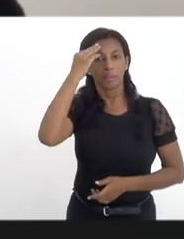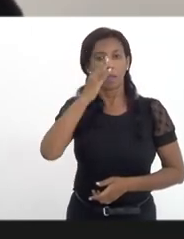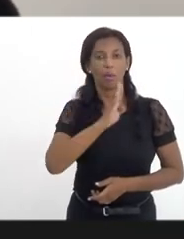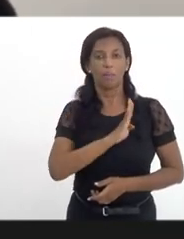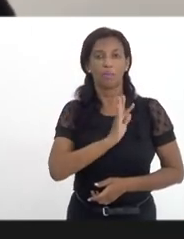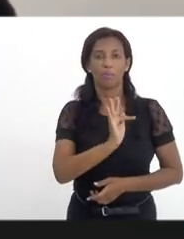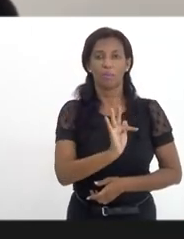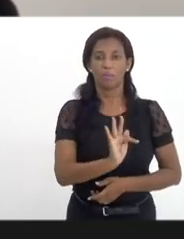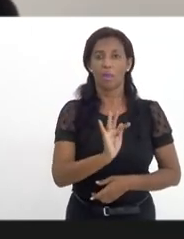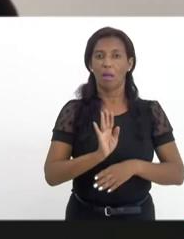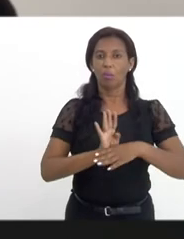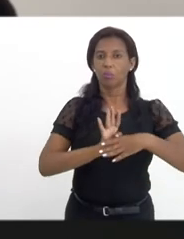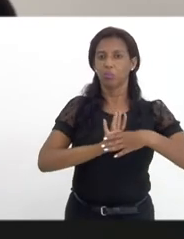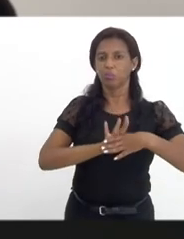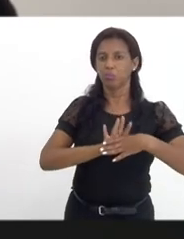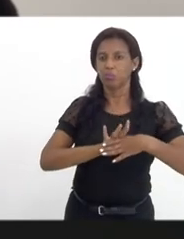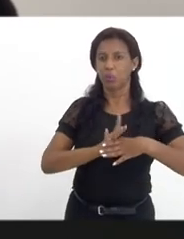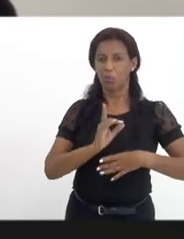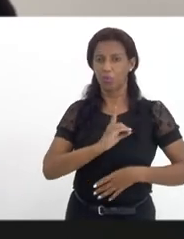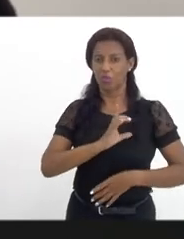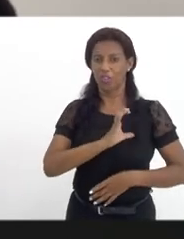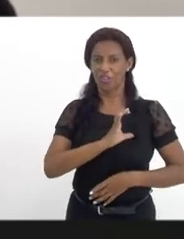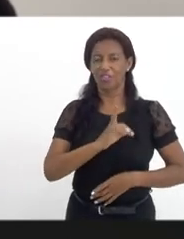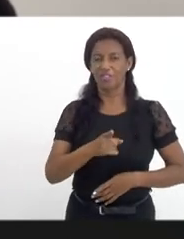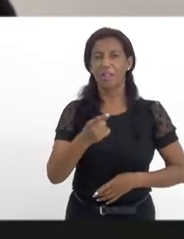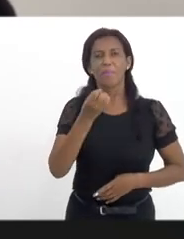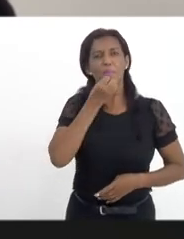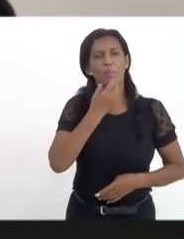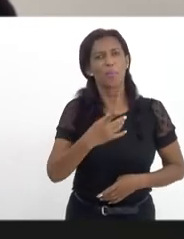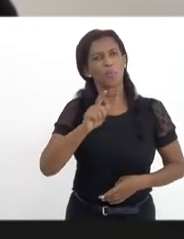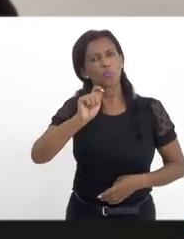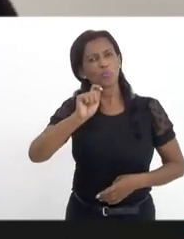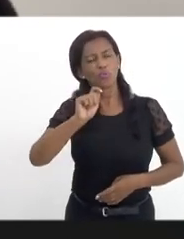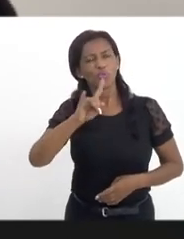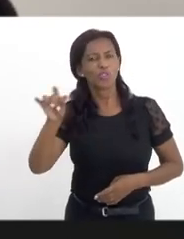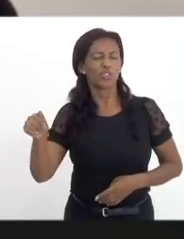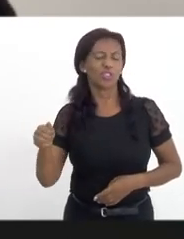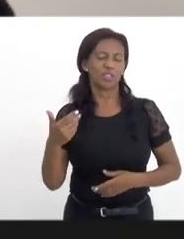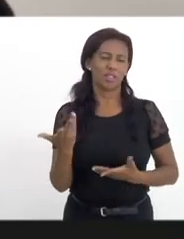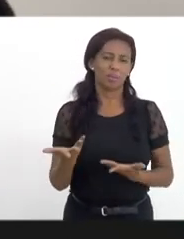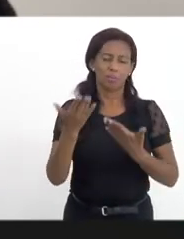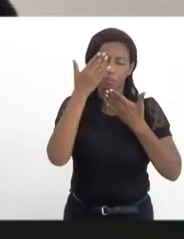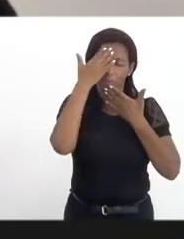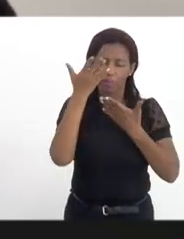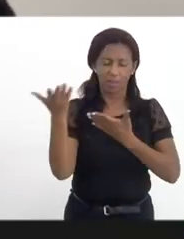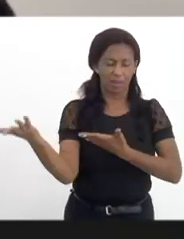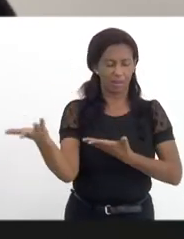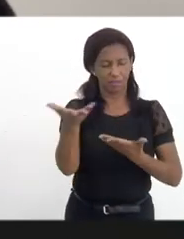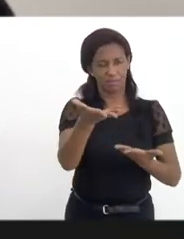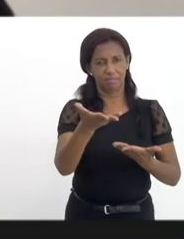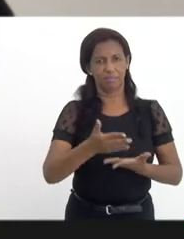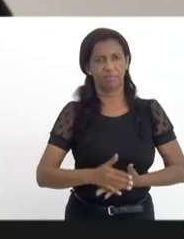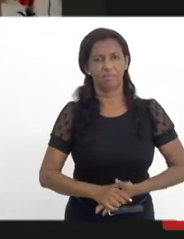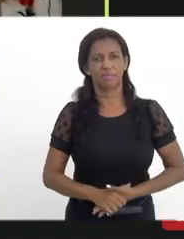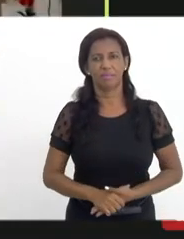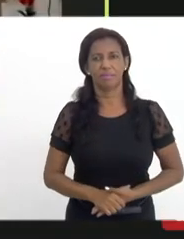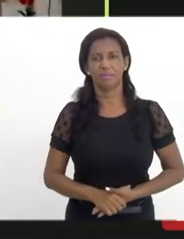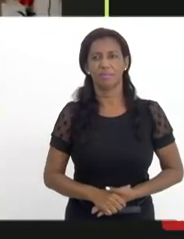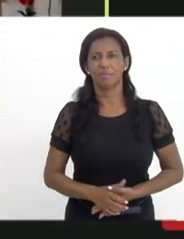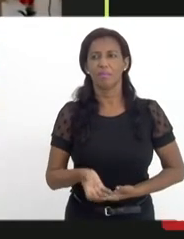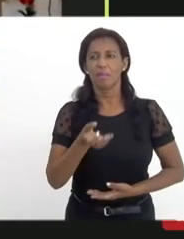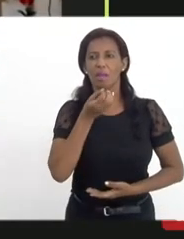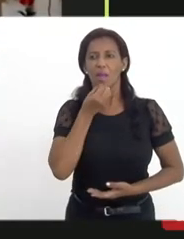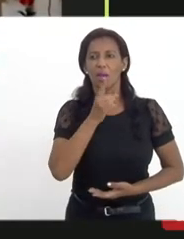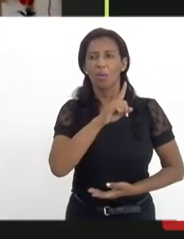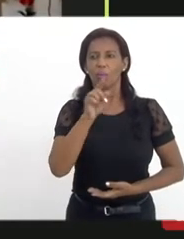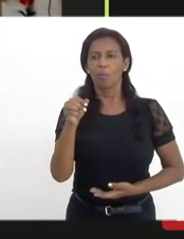Caxias. Alessandra, muito bom dia, obrigado por aceitar o nosso convite e a palavra está contigo. Bom dia, deputado,